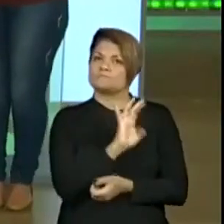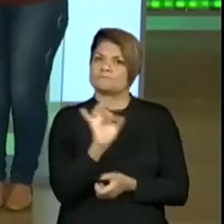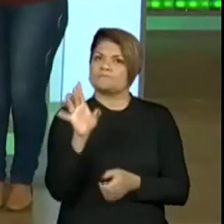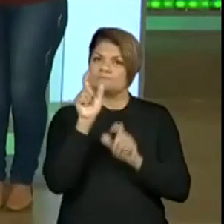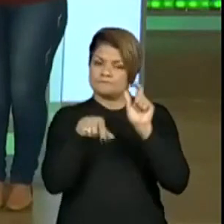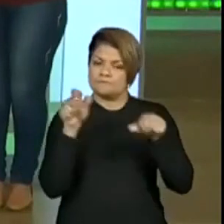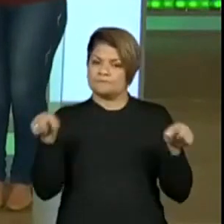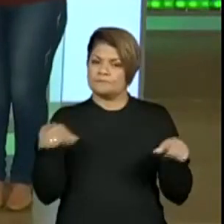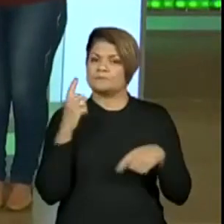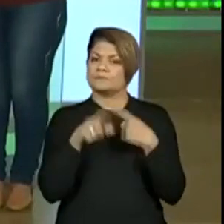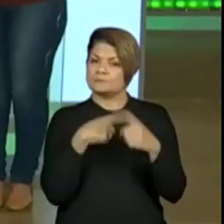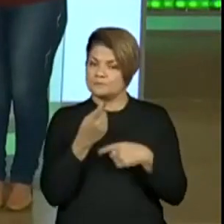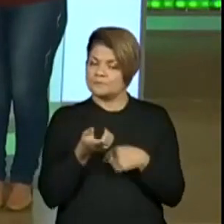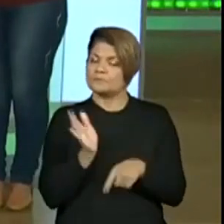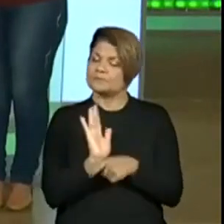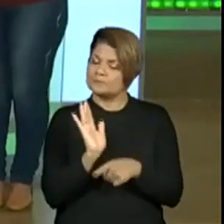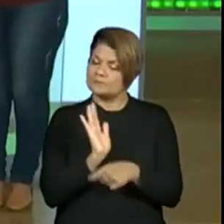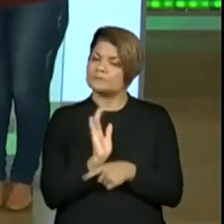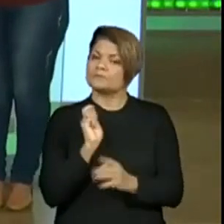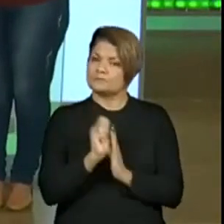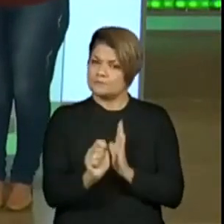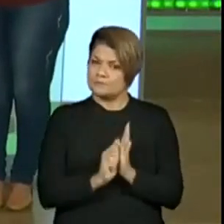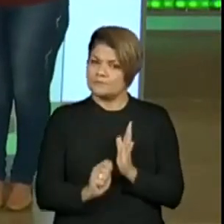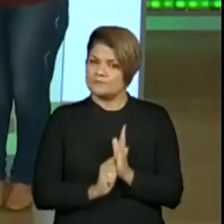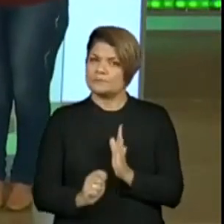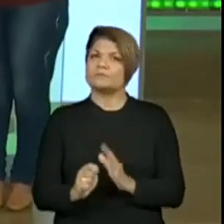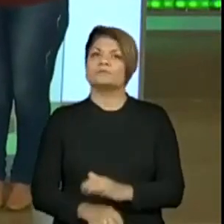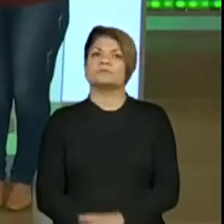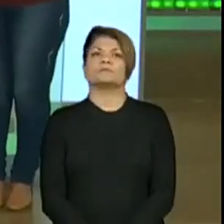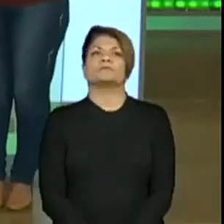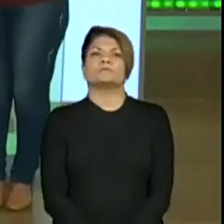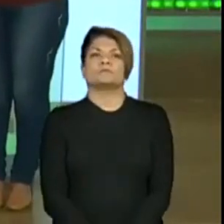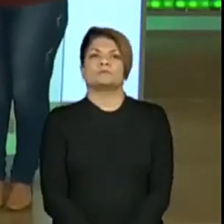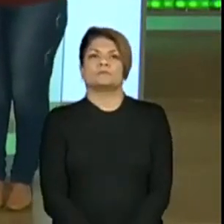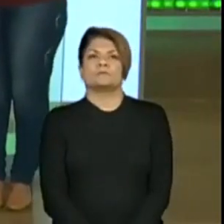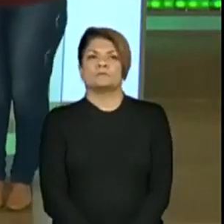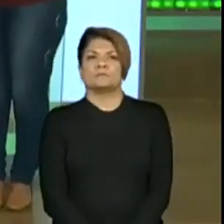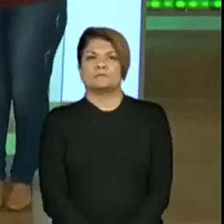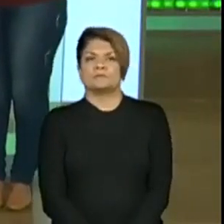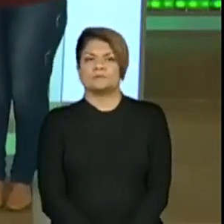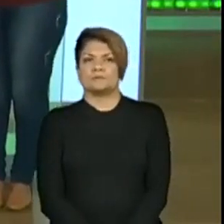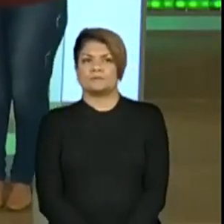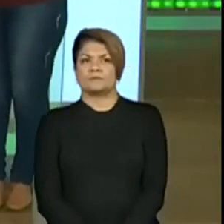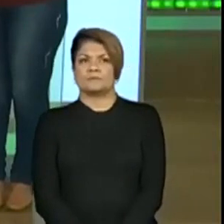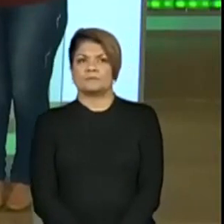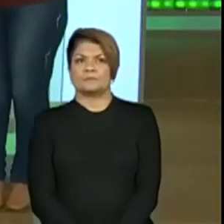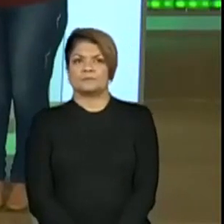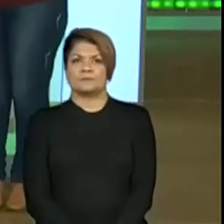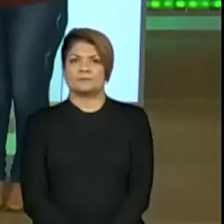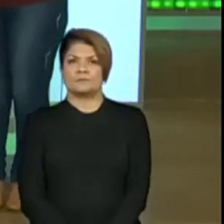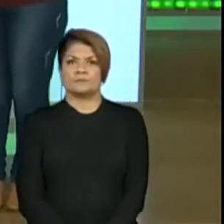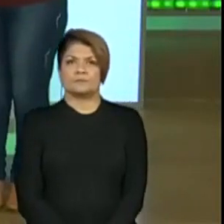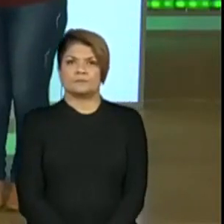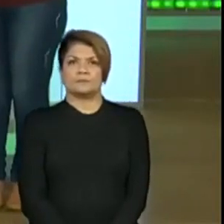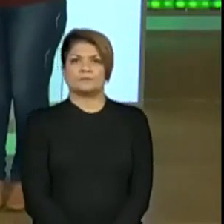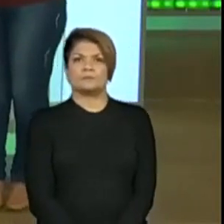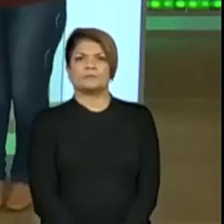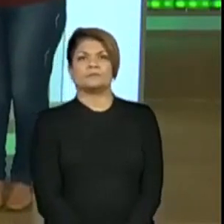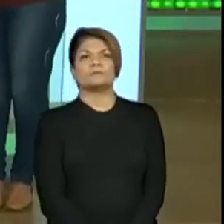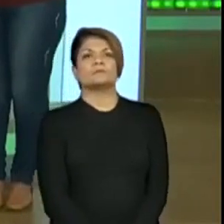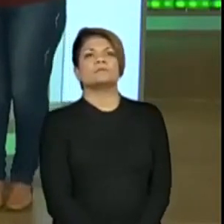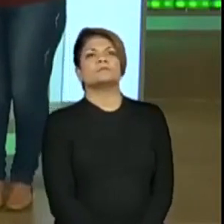produção do nosso texto. Eu vou tirar as marcações, porque a gente precisa fazer uma atividade sem essas marcações.